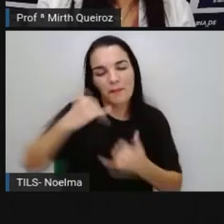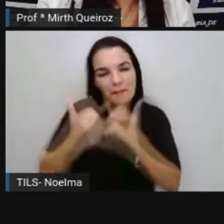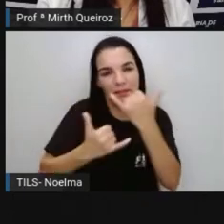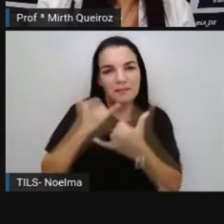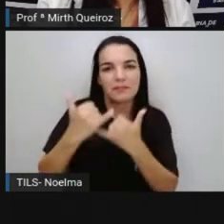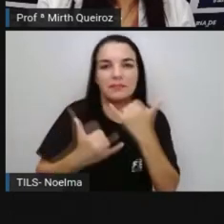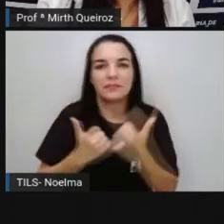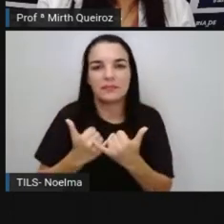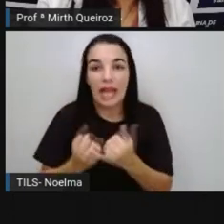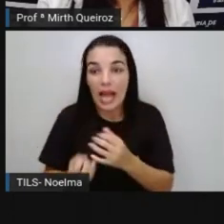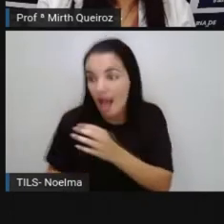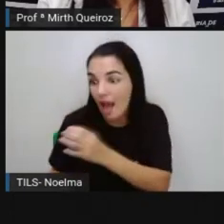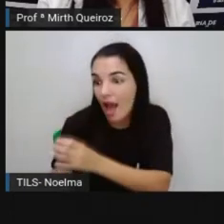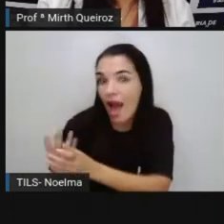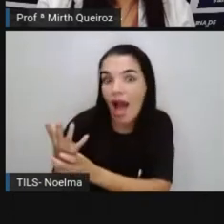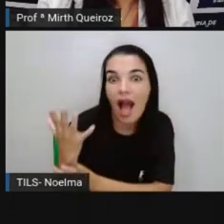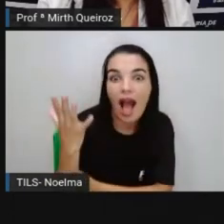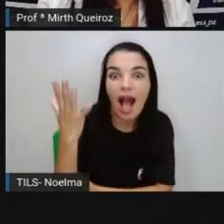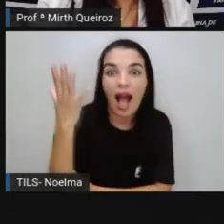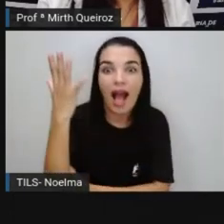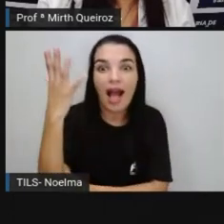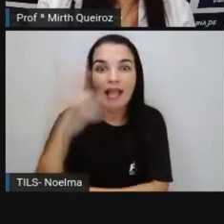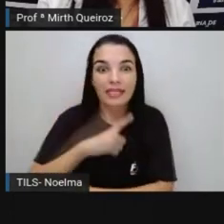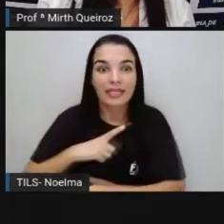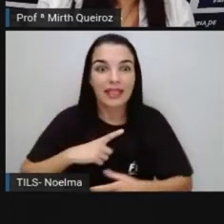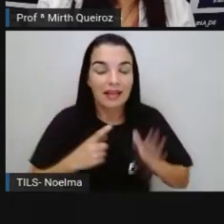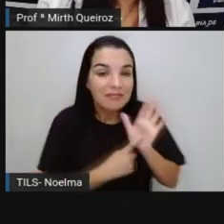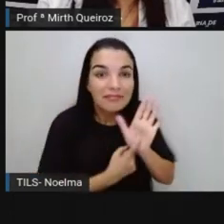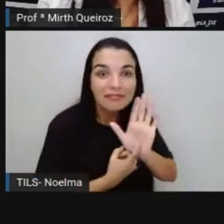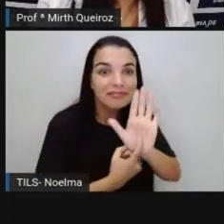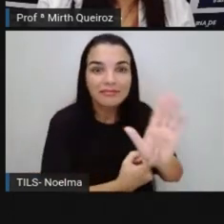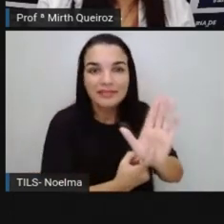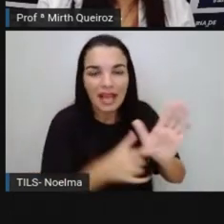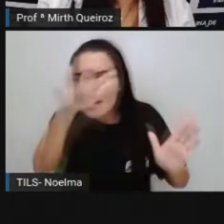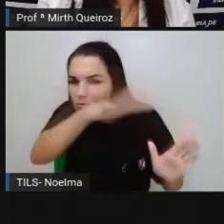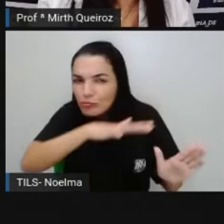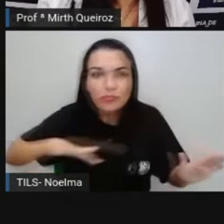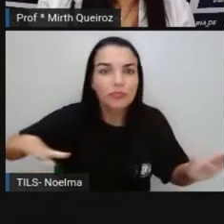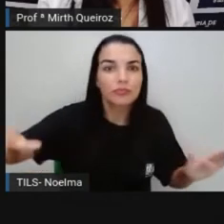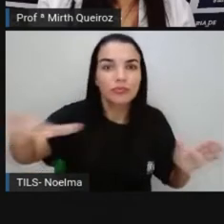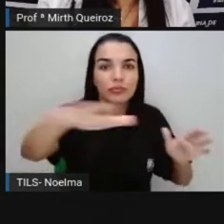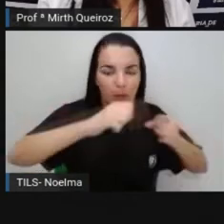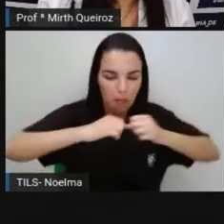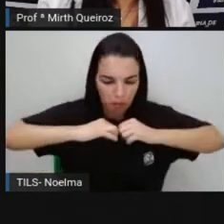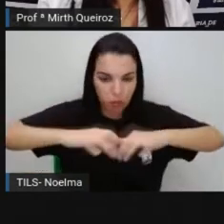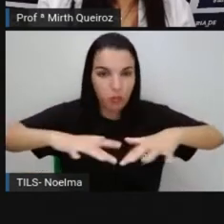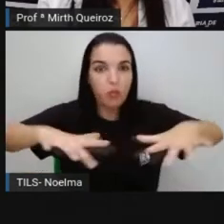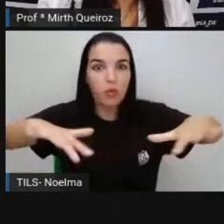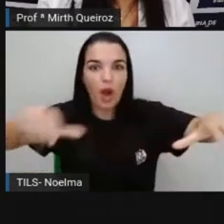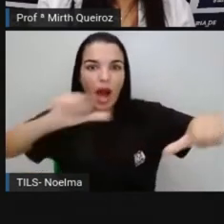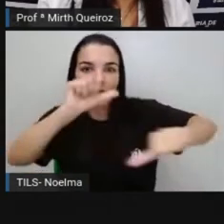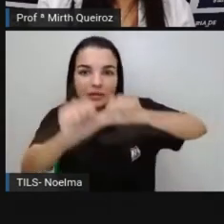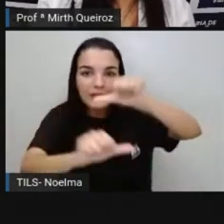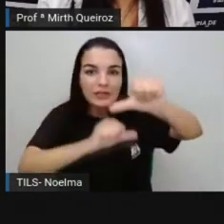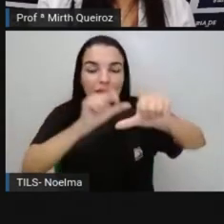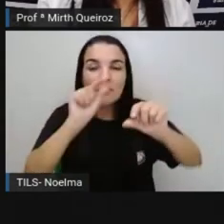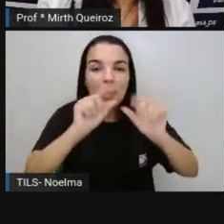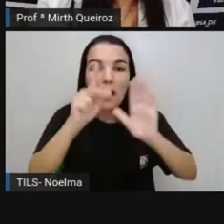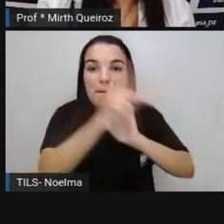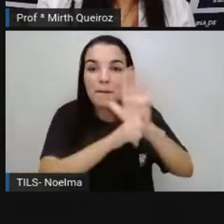cresceu de tal forma a sua expressão e repercussão, que se transformou em um projeto,